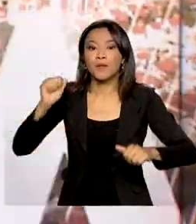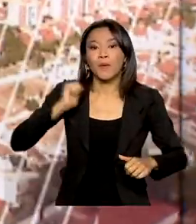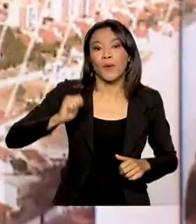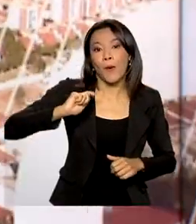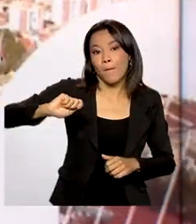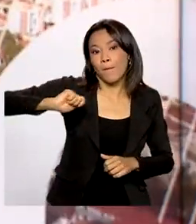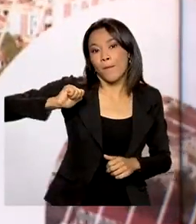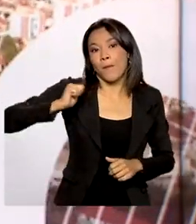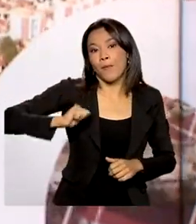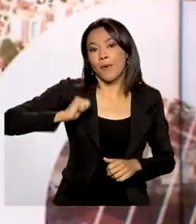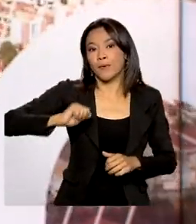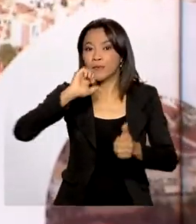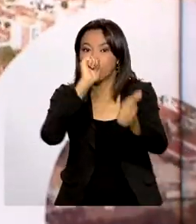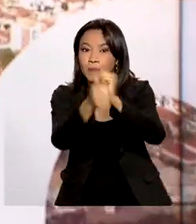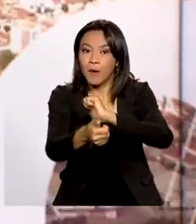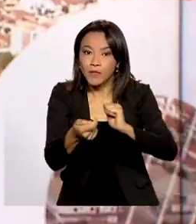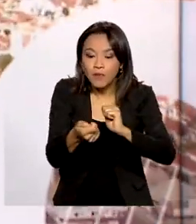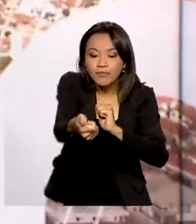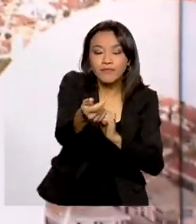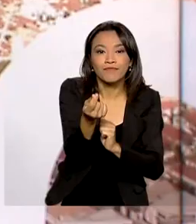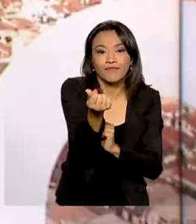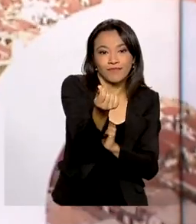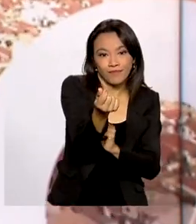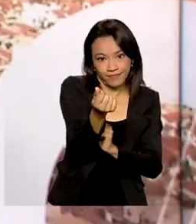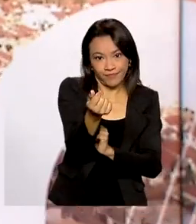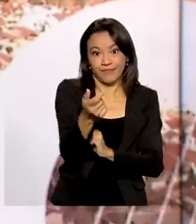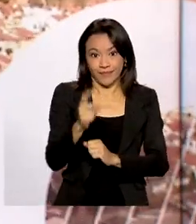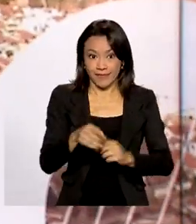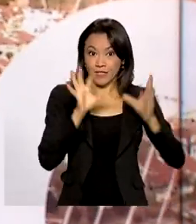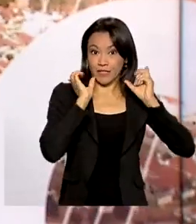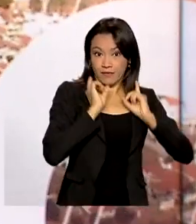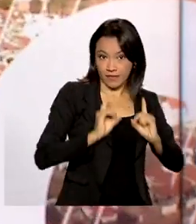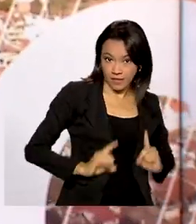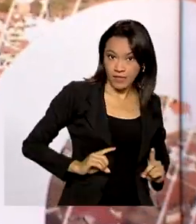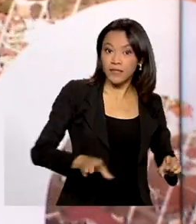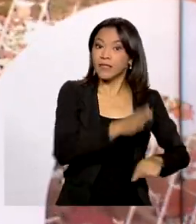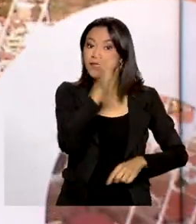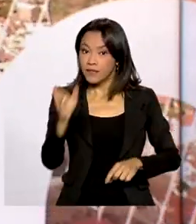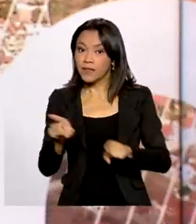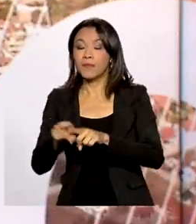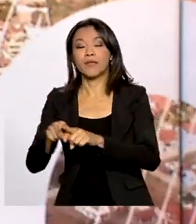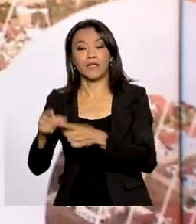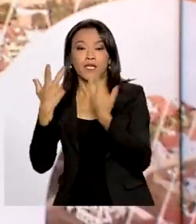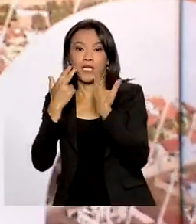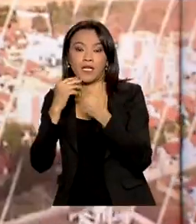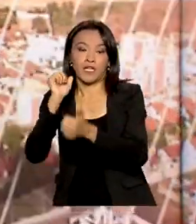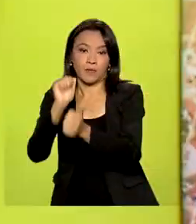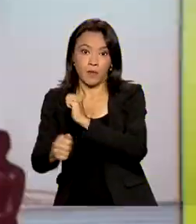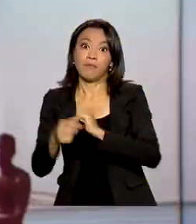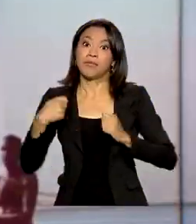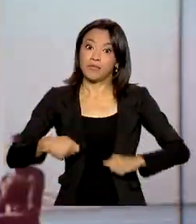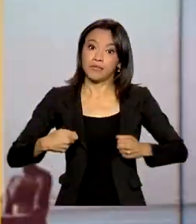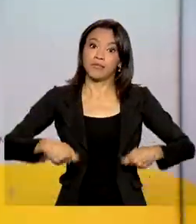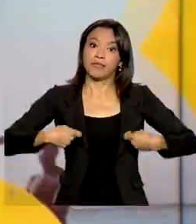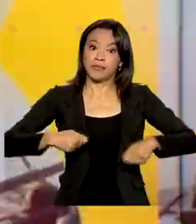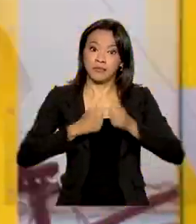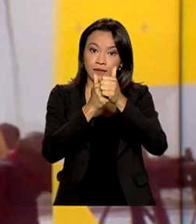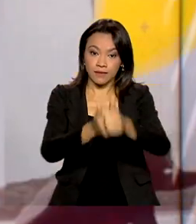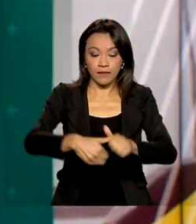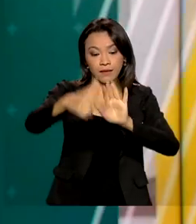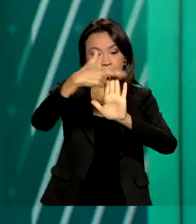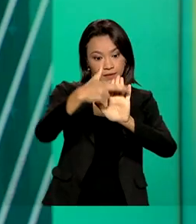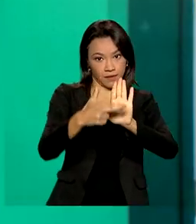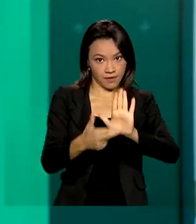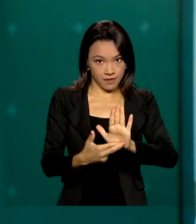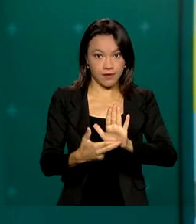escolhidos atletas de modalidades olímpicas e paralímpicas. Os interessados deverão cumprir as regras do edital, os